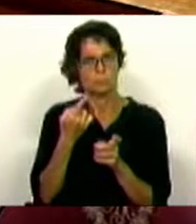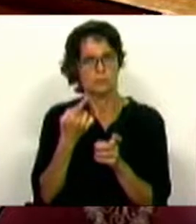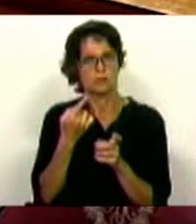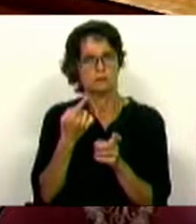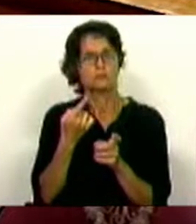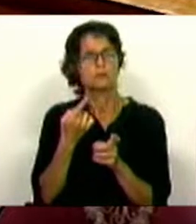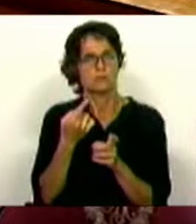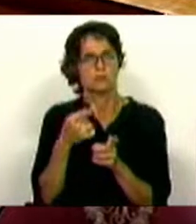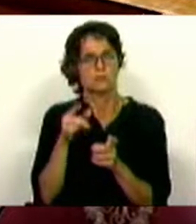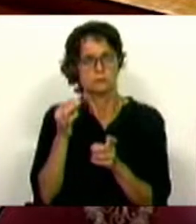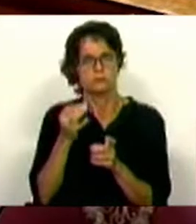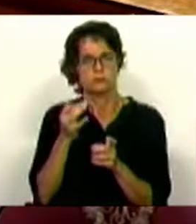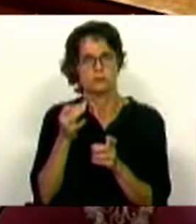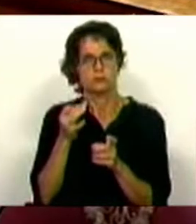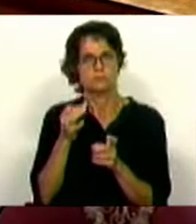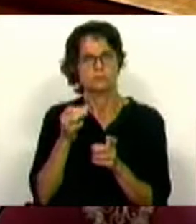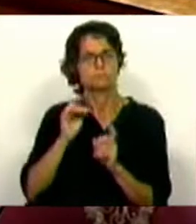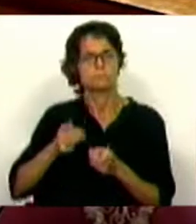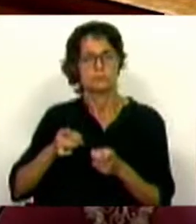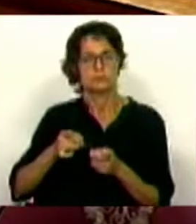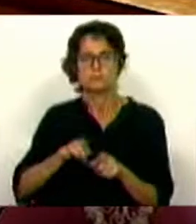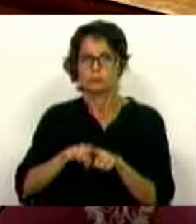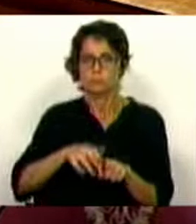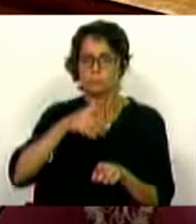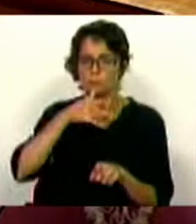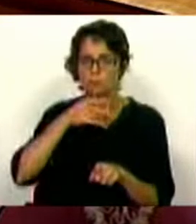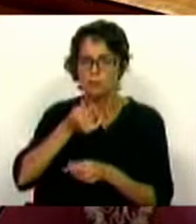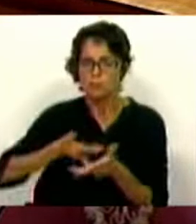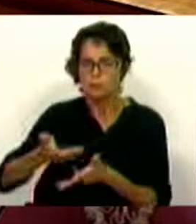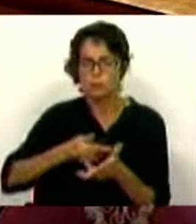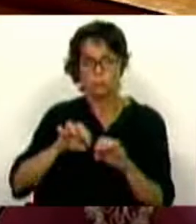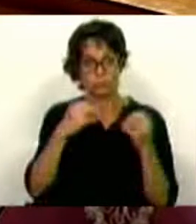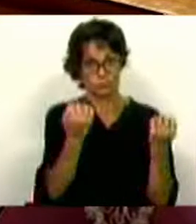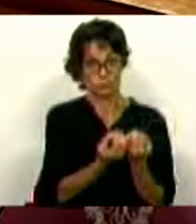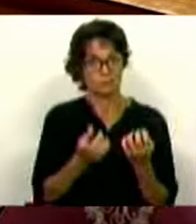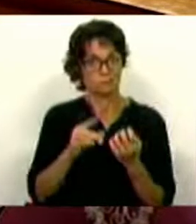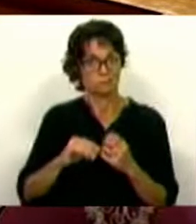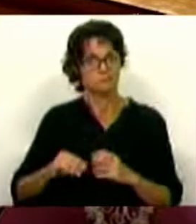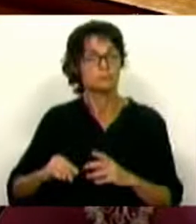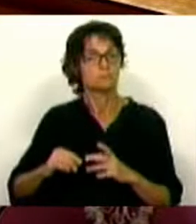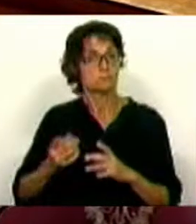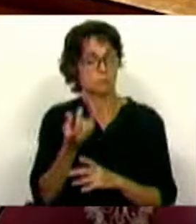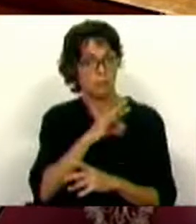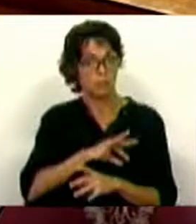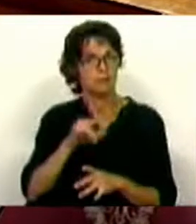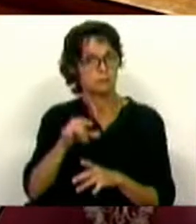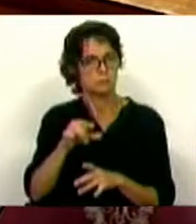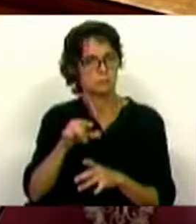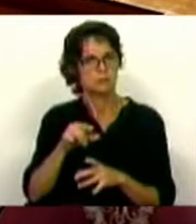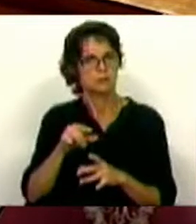o superávit orçamental, porque nós iniciamos uma política económica e social e devolução de rendimentos que ao longo de 5 anos